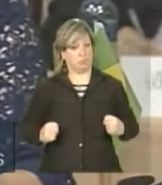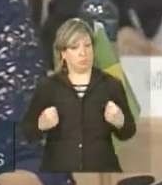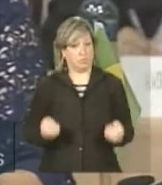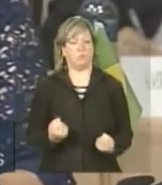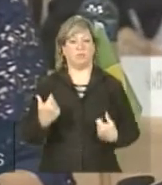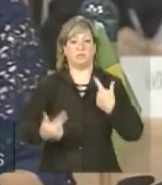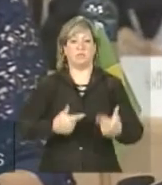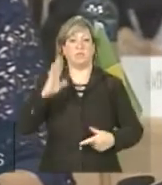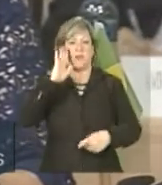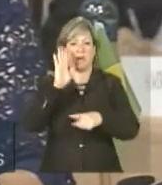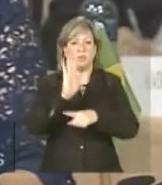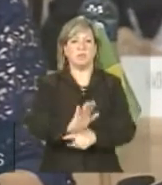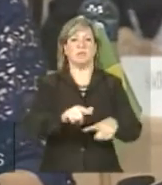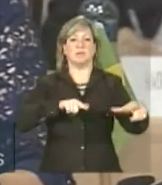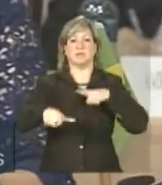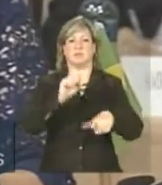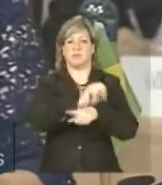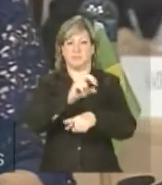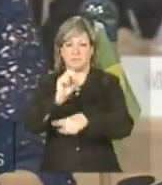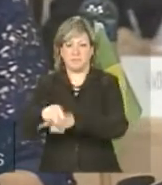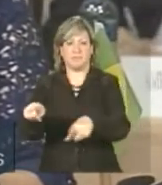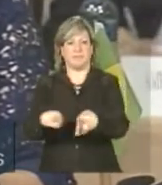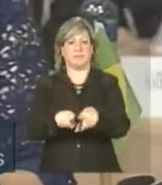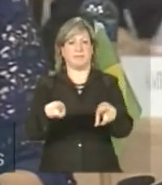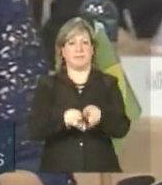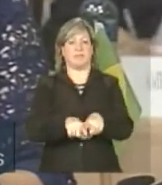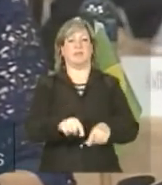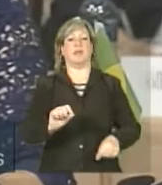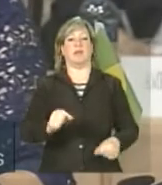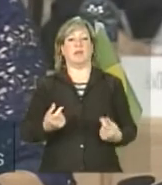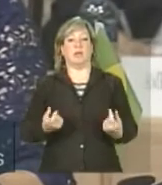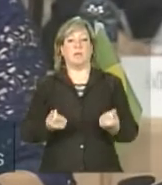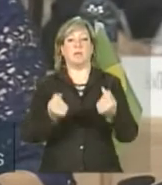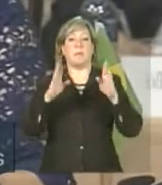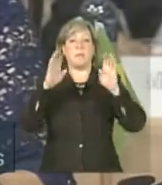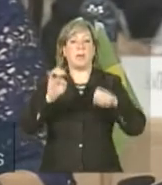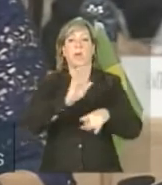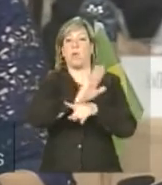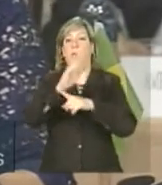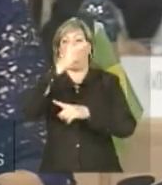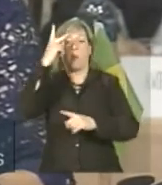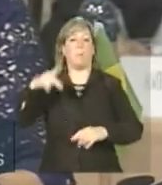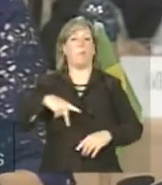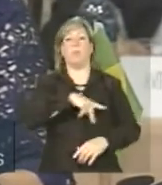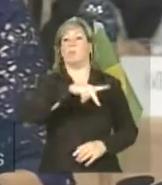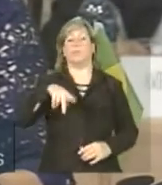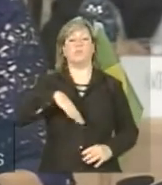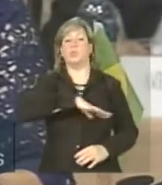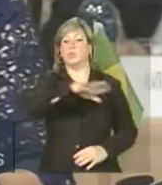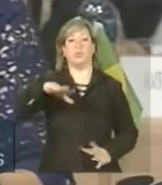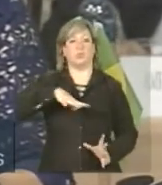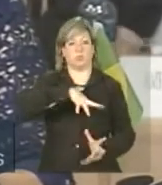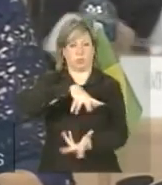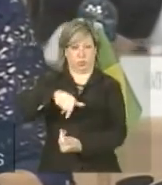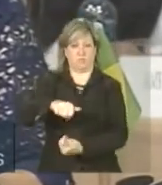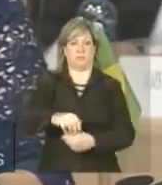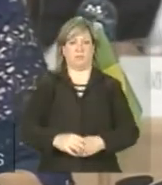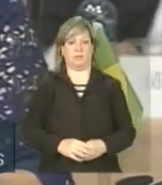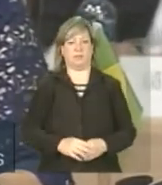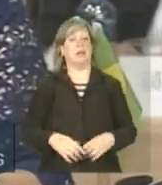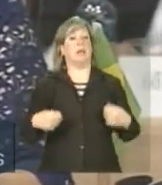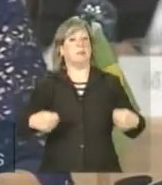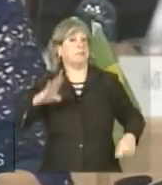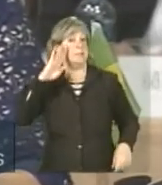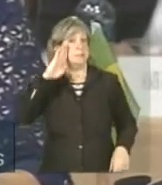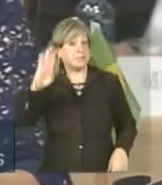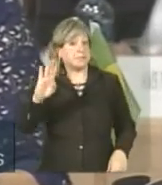emprego e em relação à riqueza dos povos. É prioritário solucionar